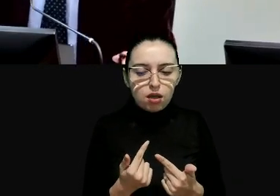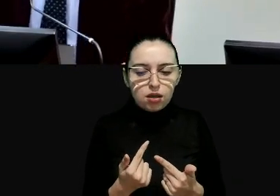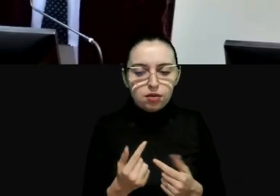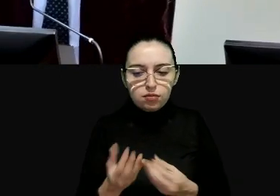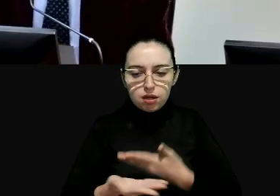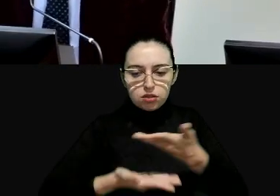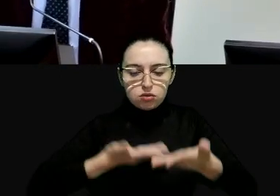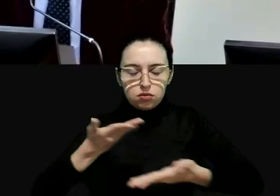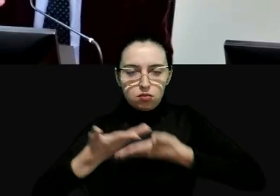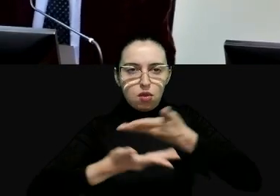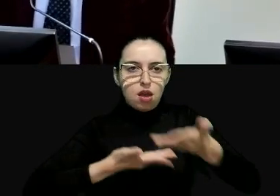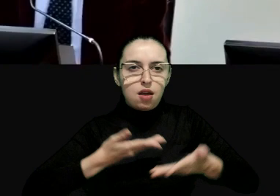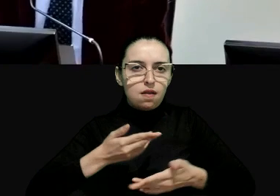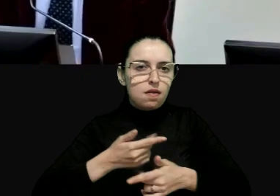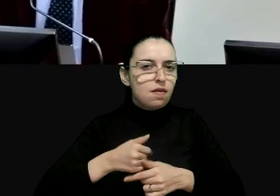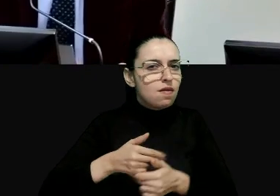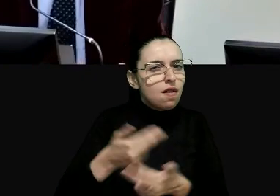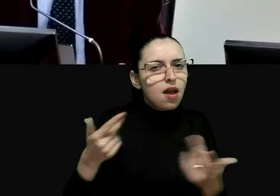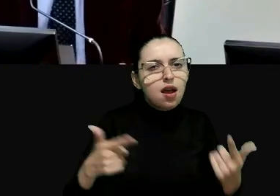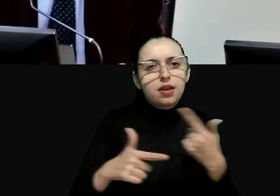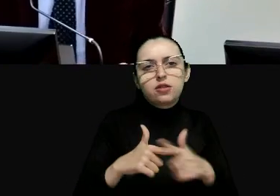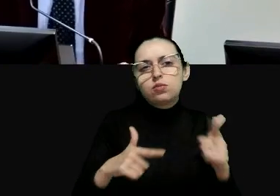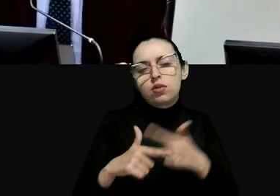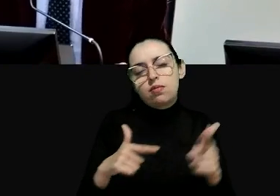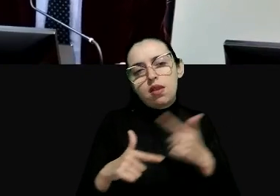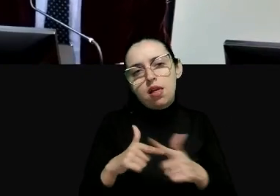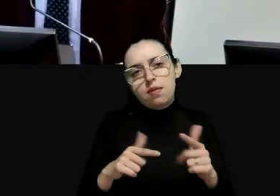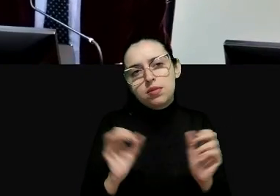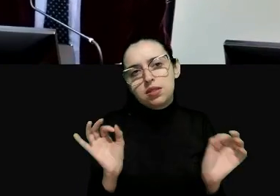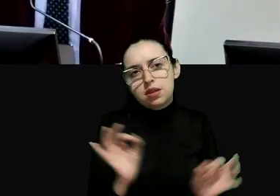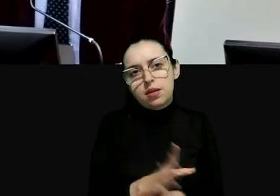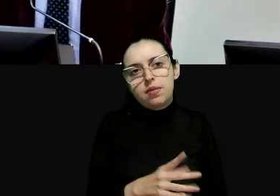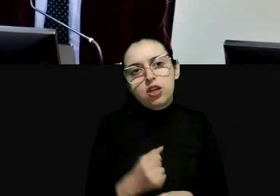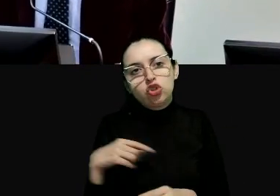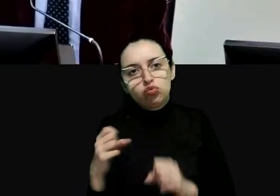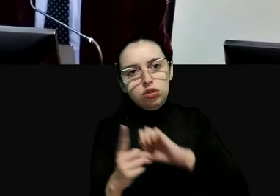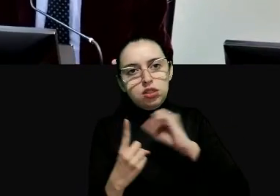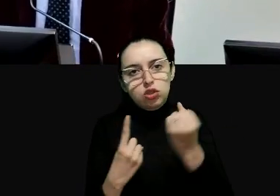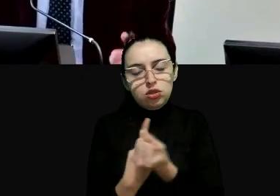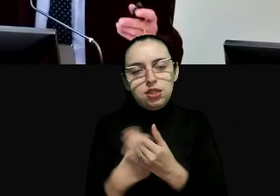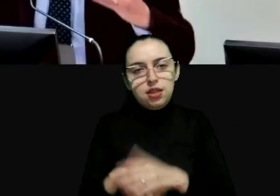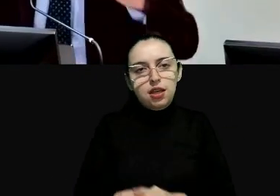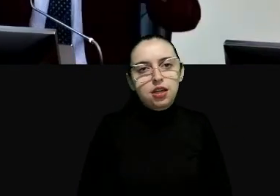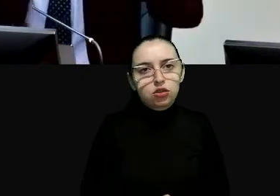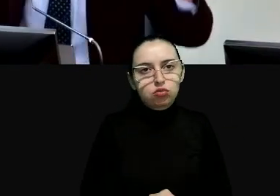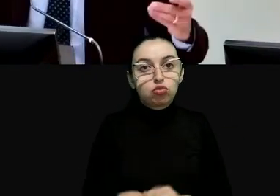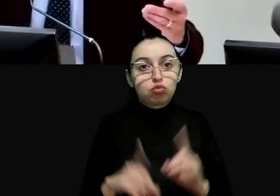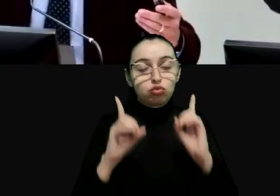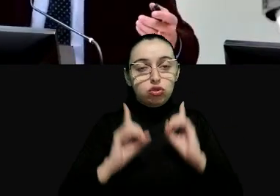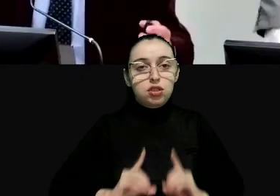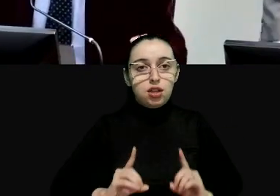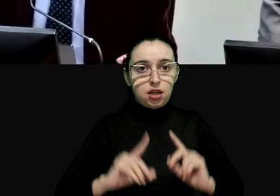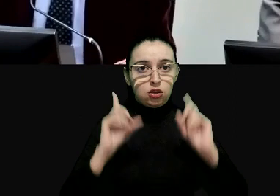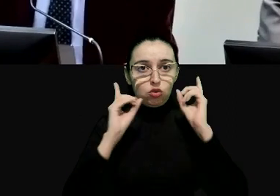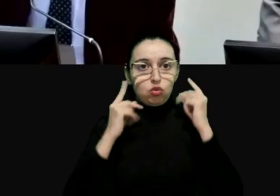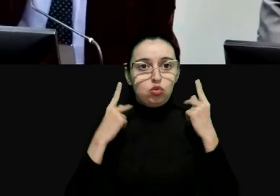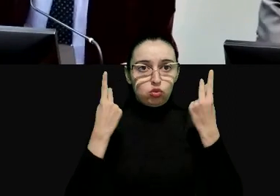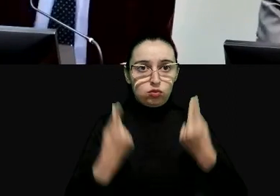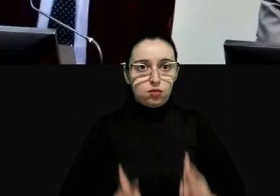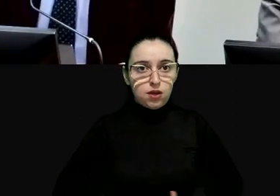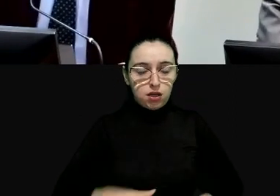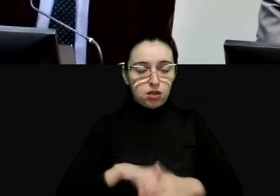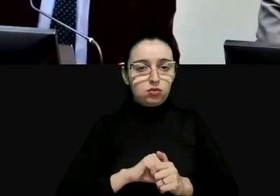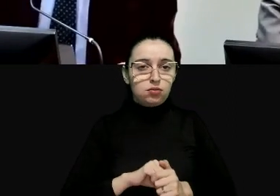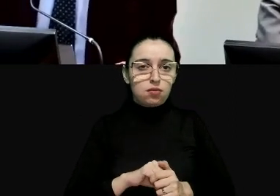articular e tratar muitos problemas que há nesta sociedade é dizer os direitos humanos são um